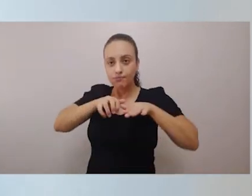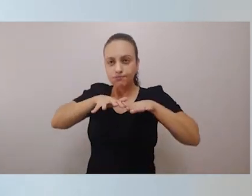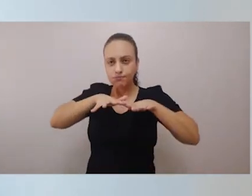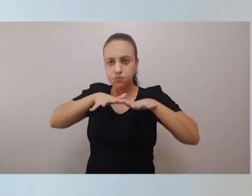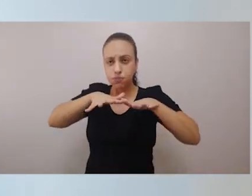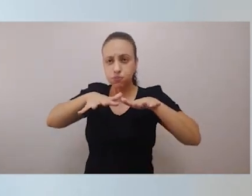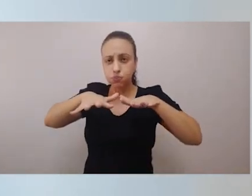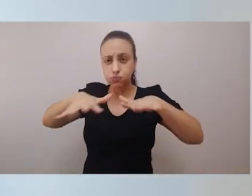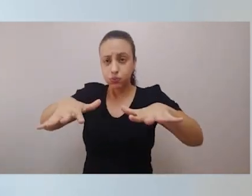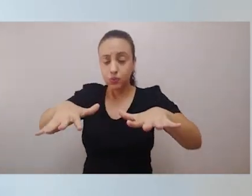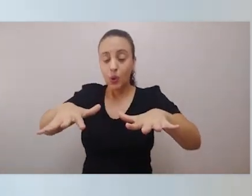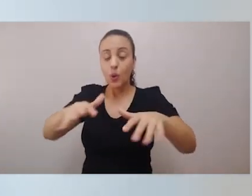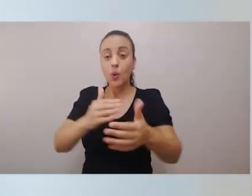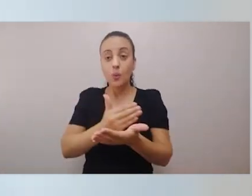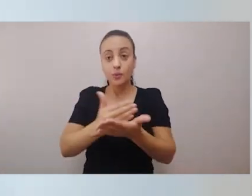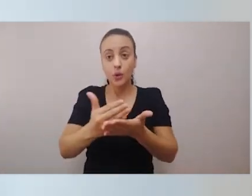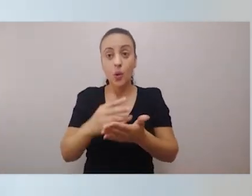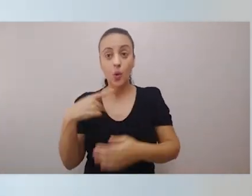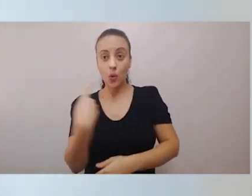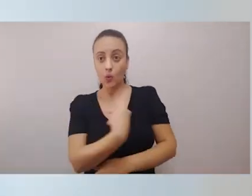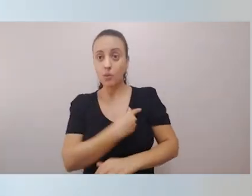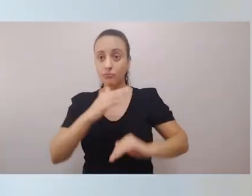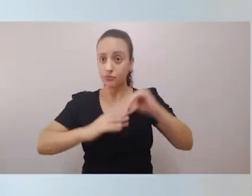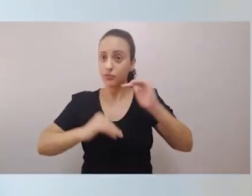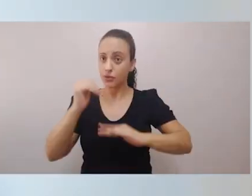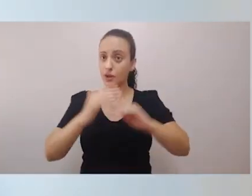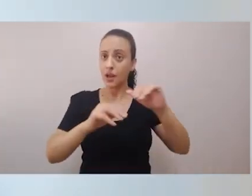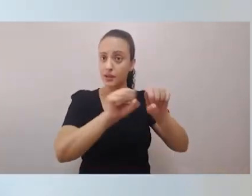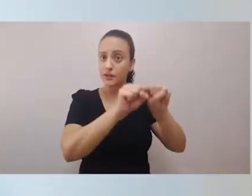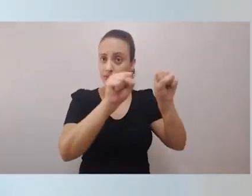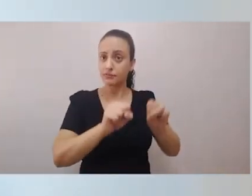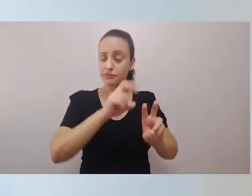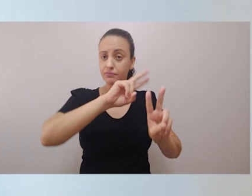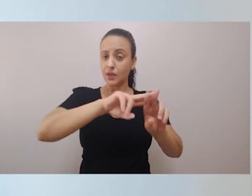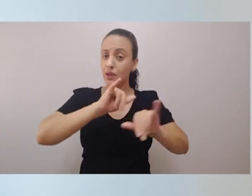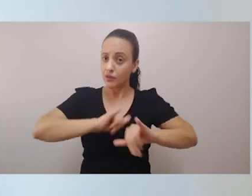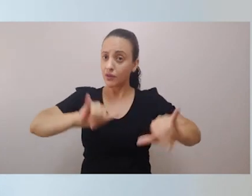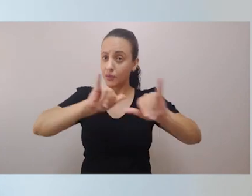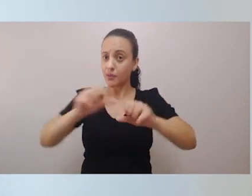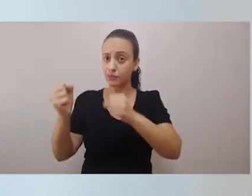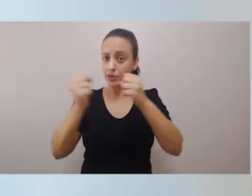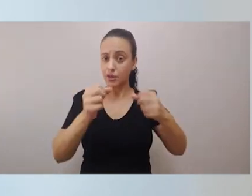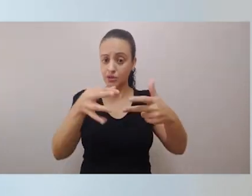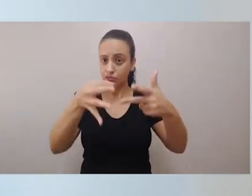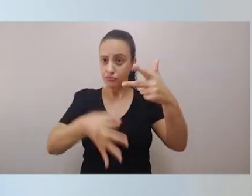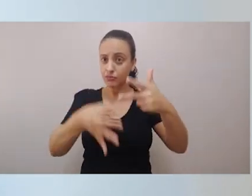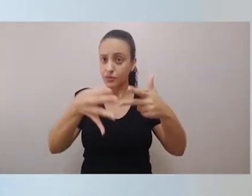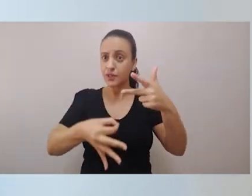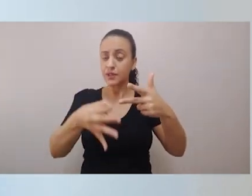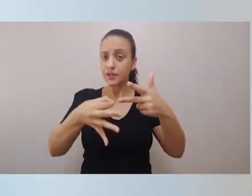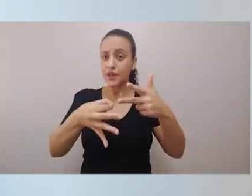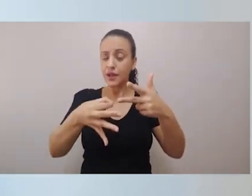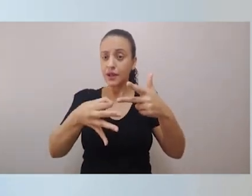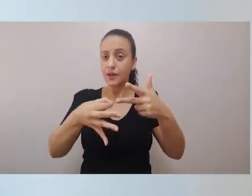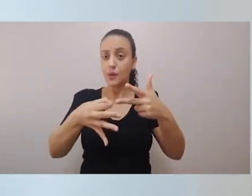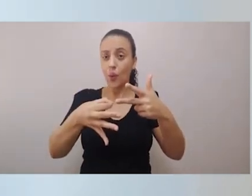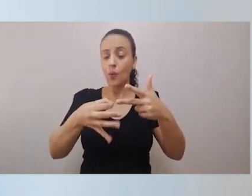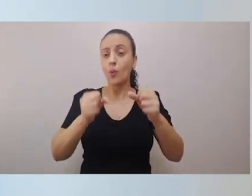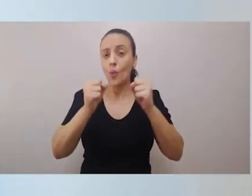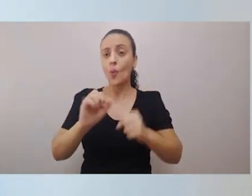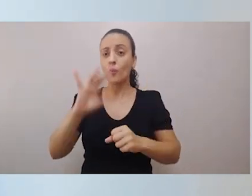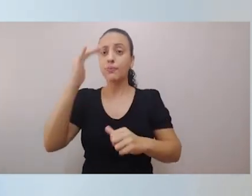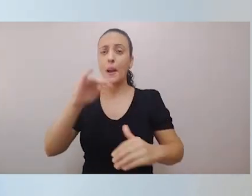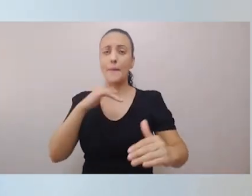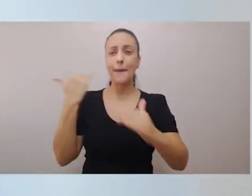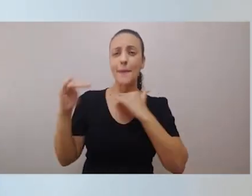anunciamos a todas as autoridades do Poder Judiciário, movemos em diversas ações para dizer que essa seria uma